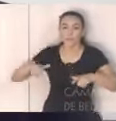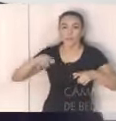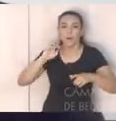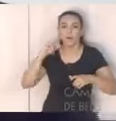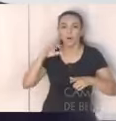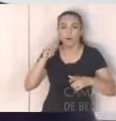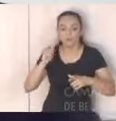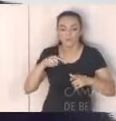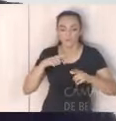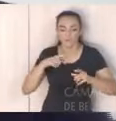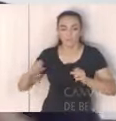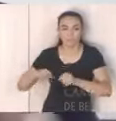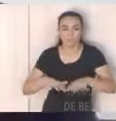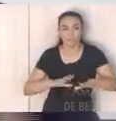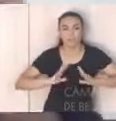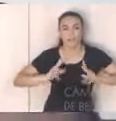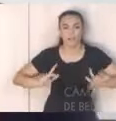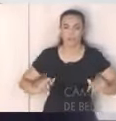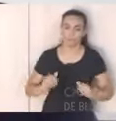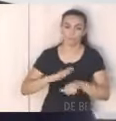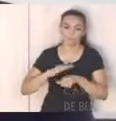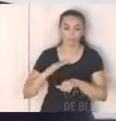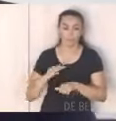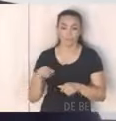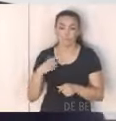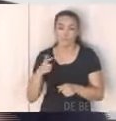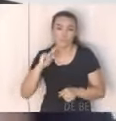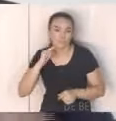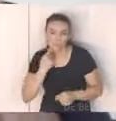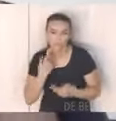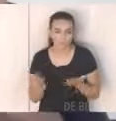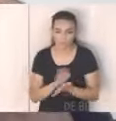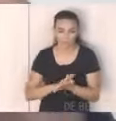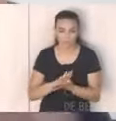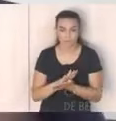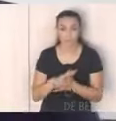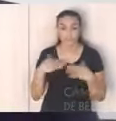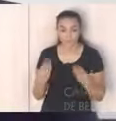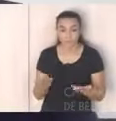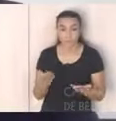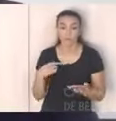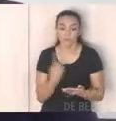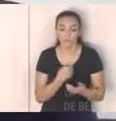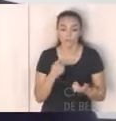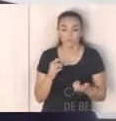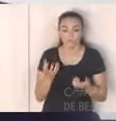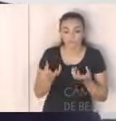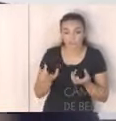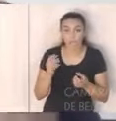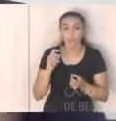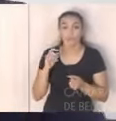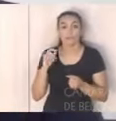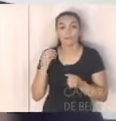vai refrescar o onça é uma água sem poluição então o viés desse nosso comportamento hoje é